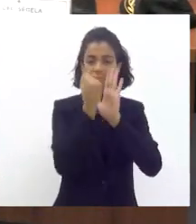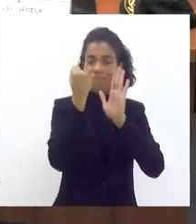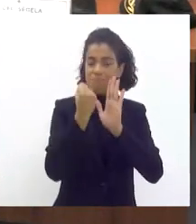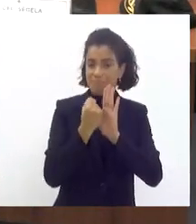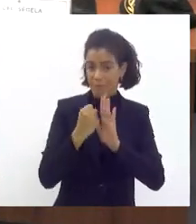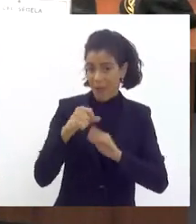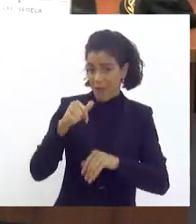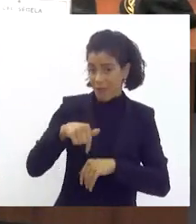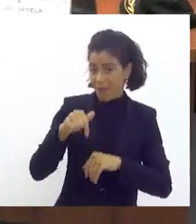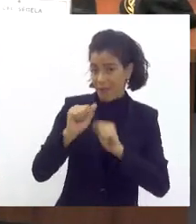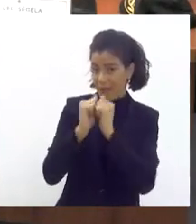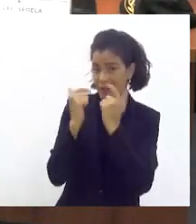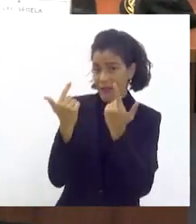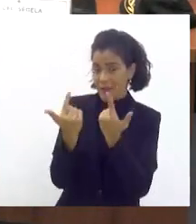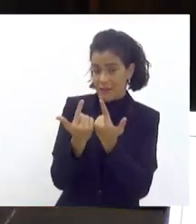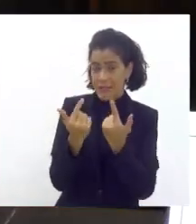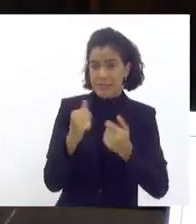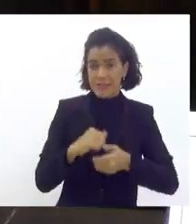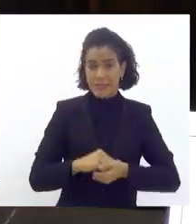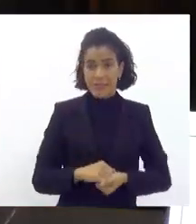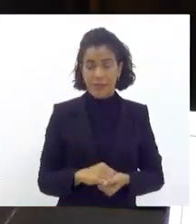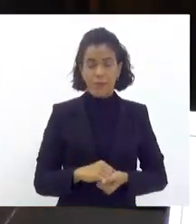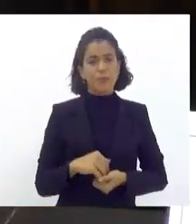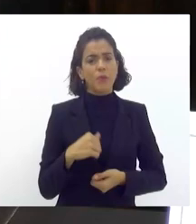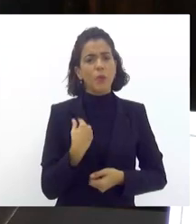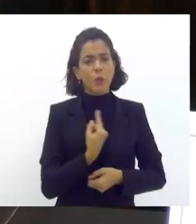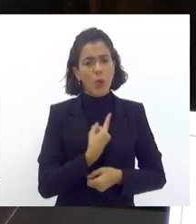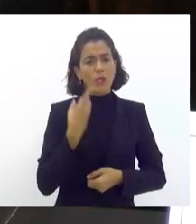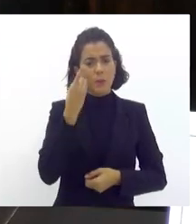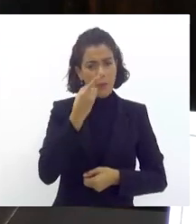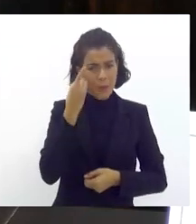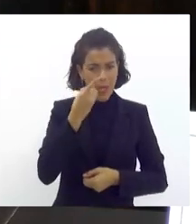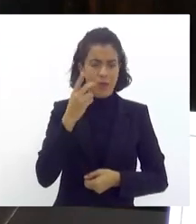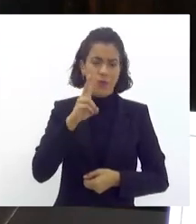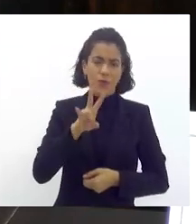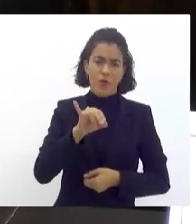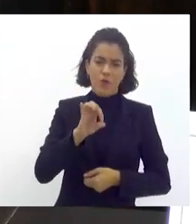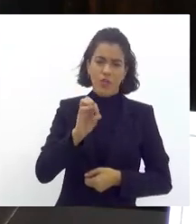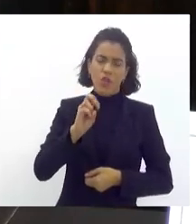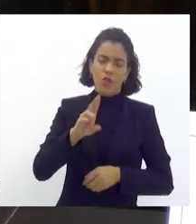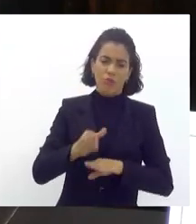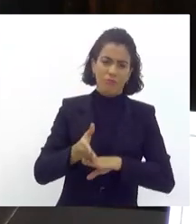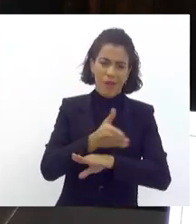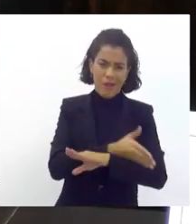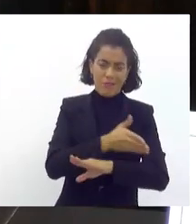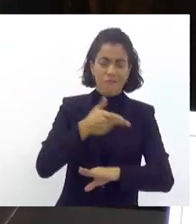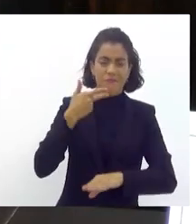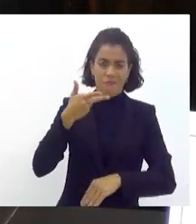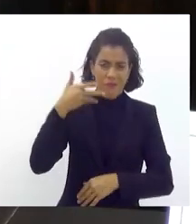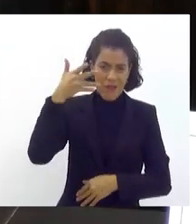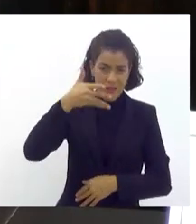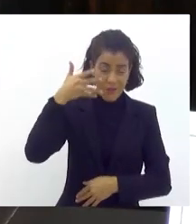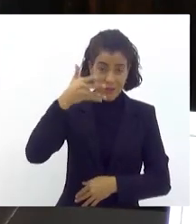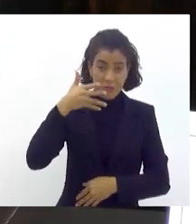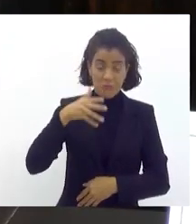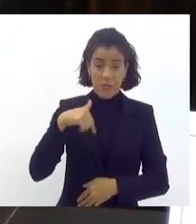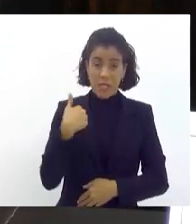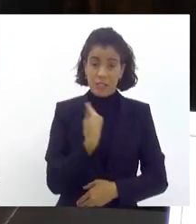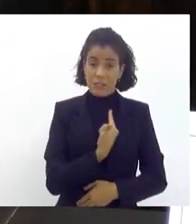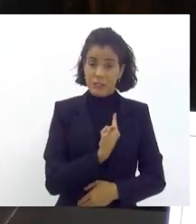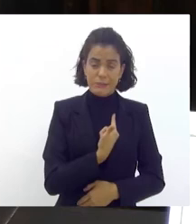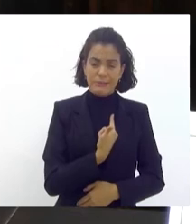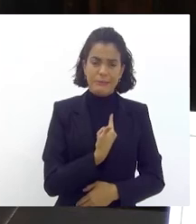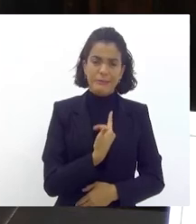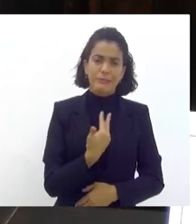casa legislativa como nosso deputado Vitor Júnior falou a gente não dá para